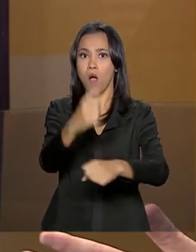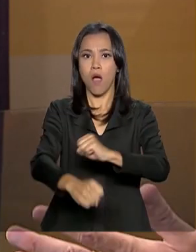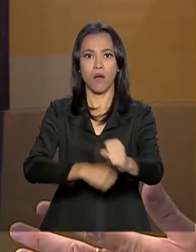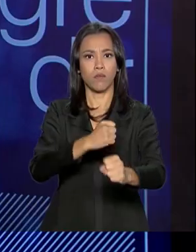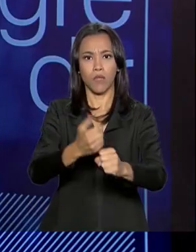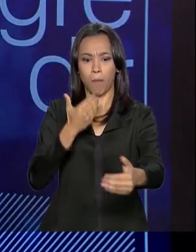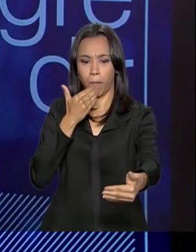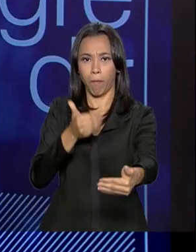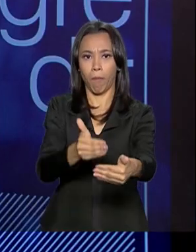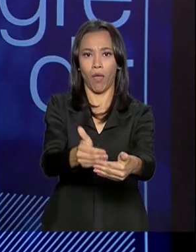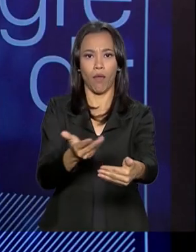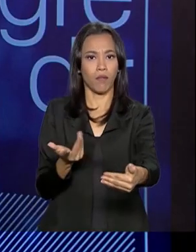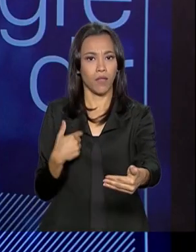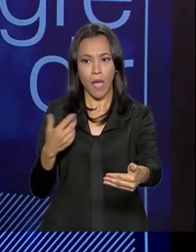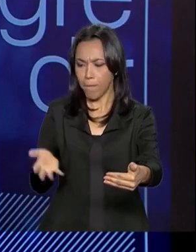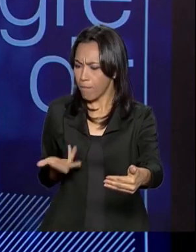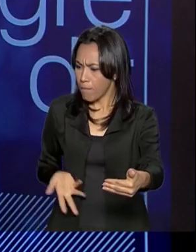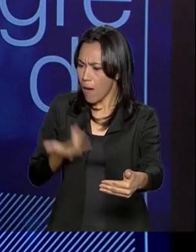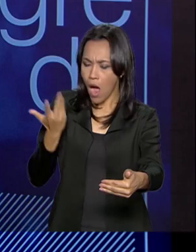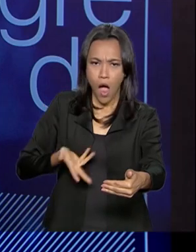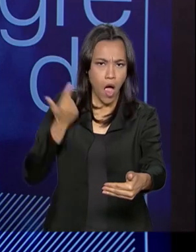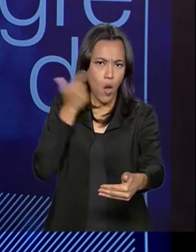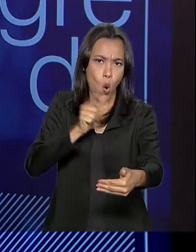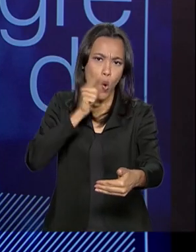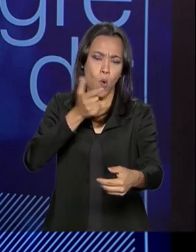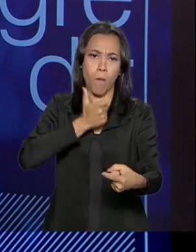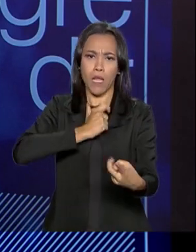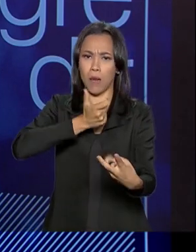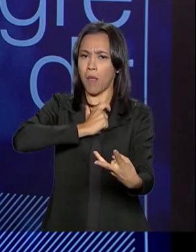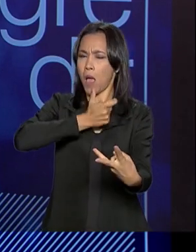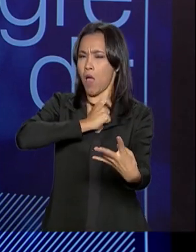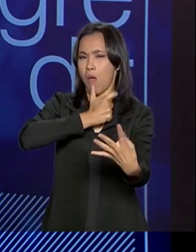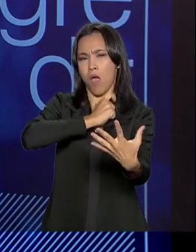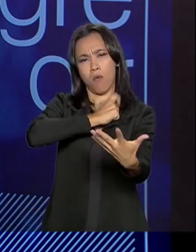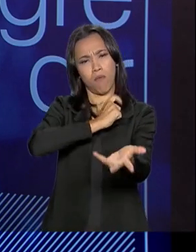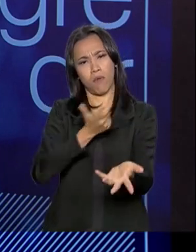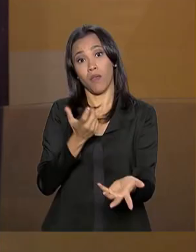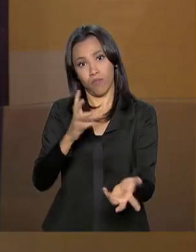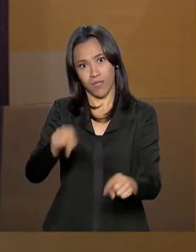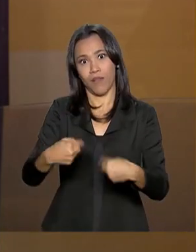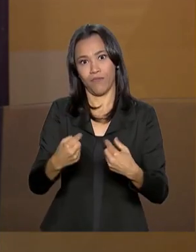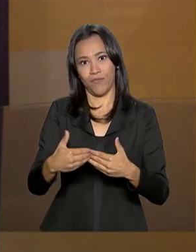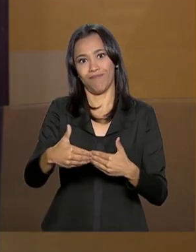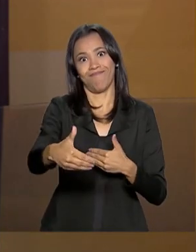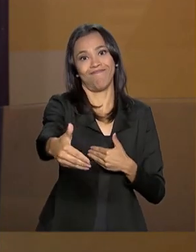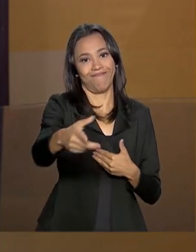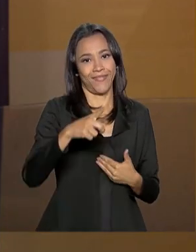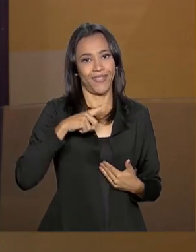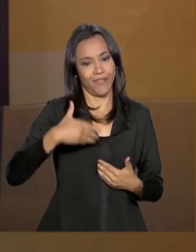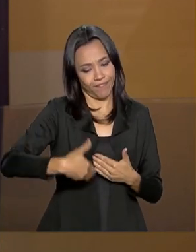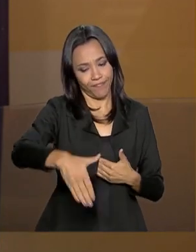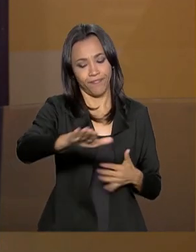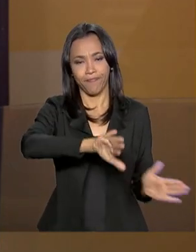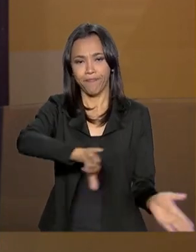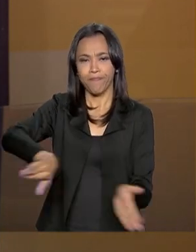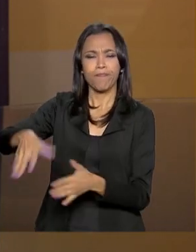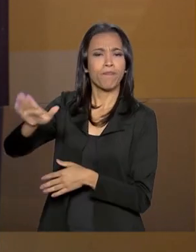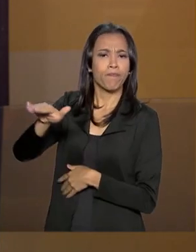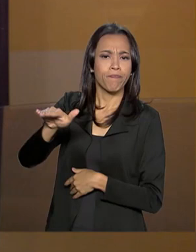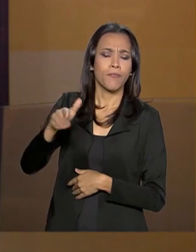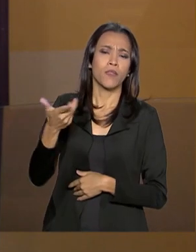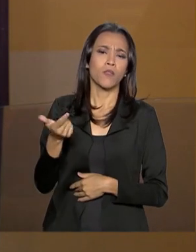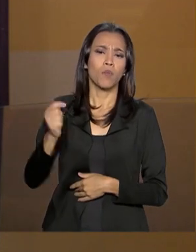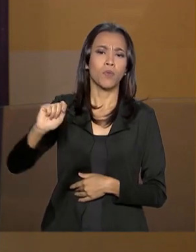E o nosso objetivo é aumentar o número de medalhas, então é um desafio e tanto que a gente tem pela frente. que também em relação ao Bolsa